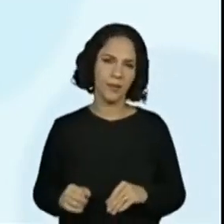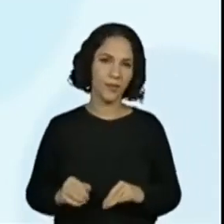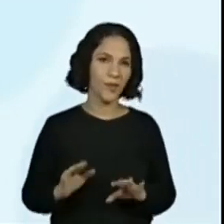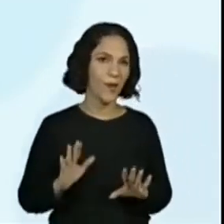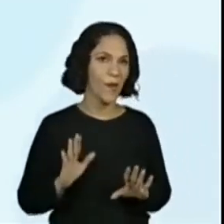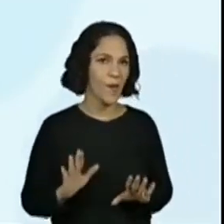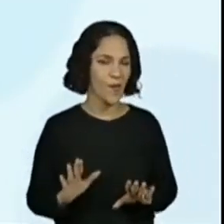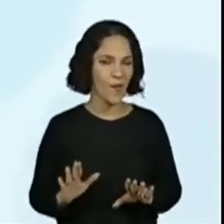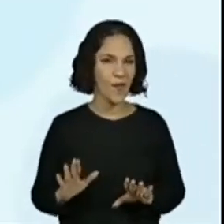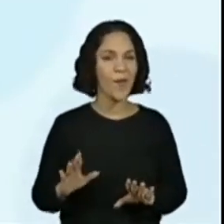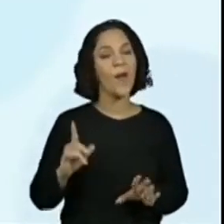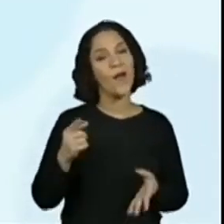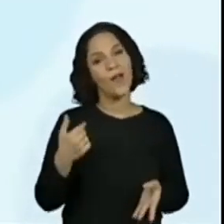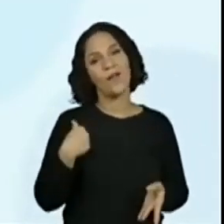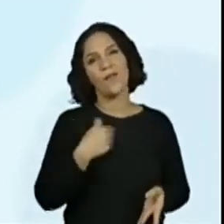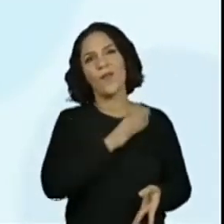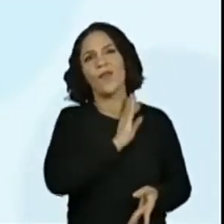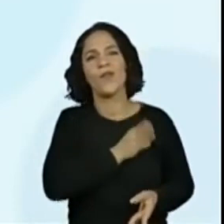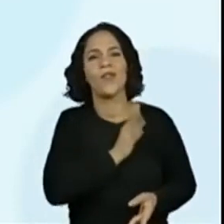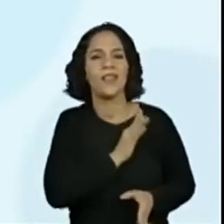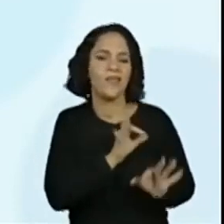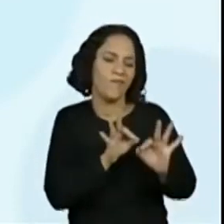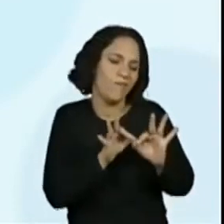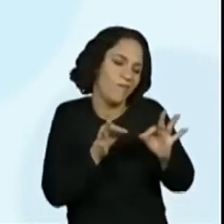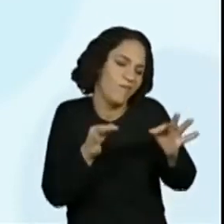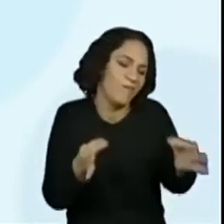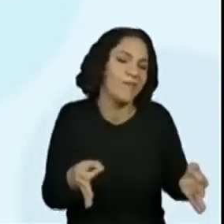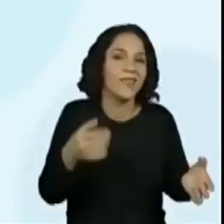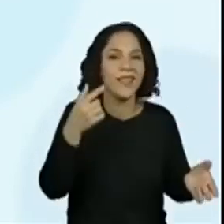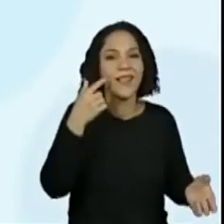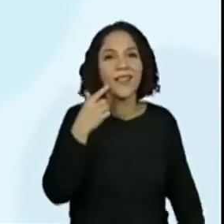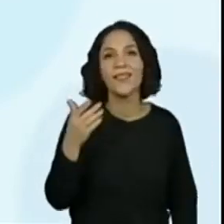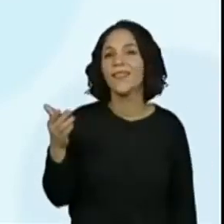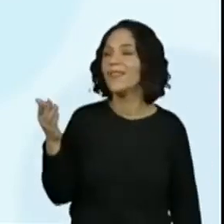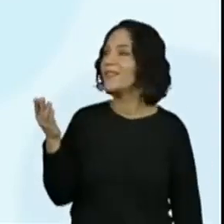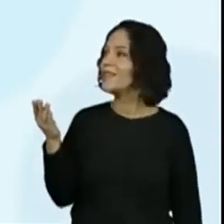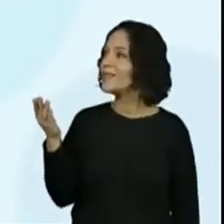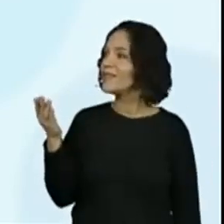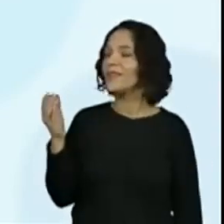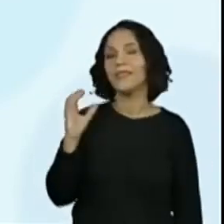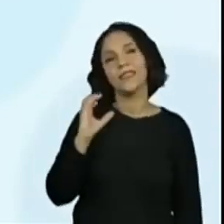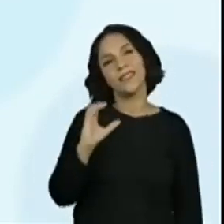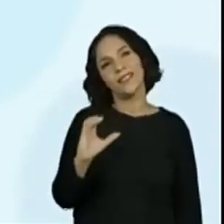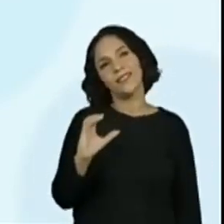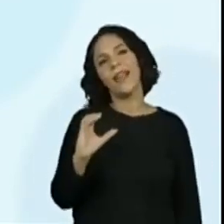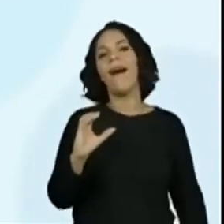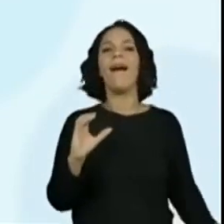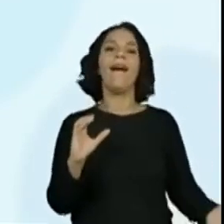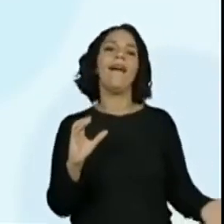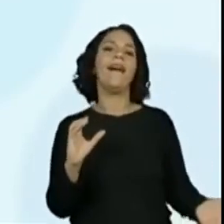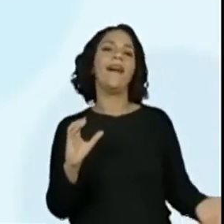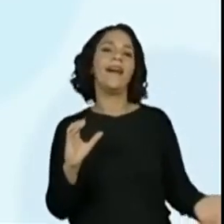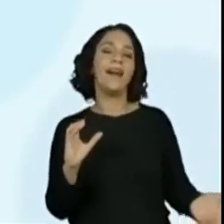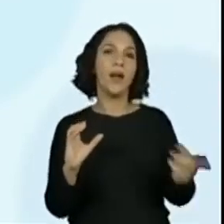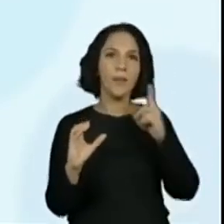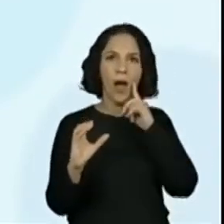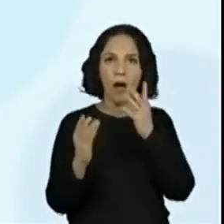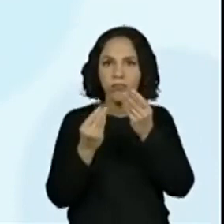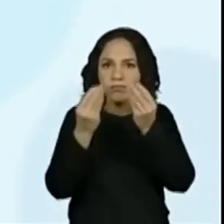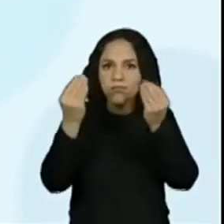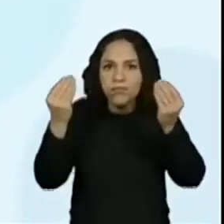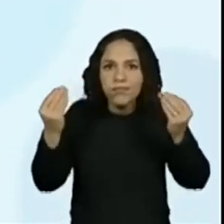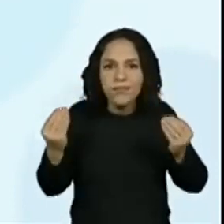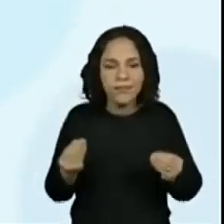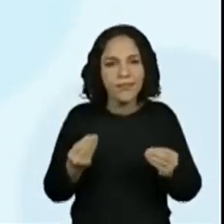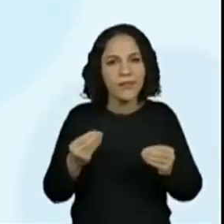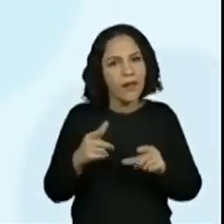Vou ser, porque meu coração é molinho, gosta muito. Olha lá, primeira letra. Ah, pro. Aí você já... Não, mas olha a quantidade de